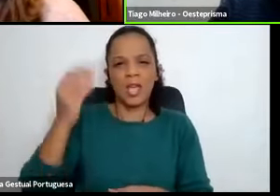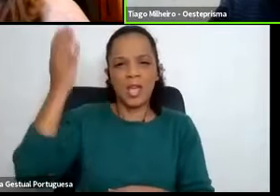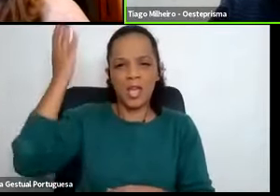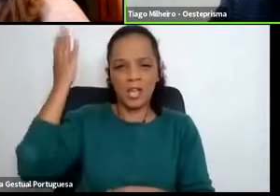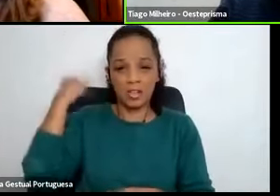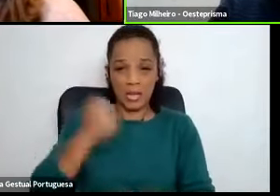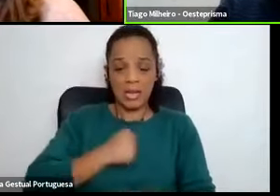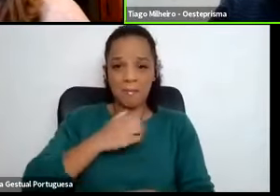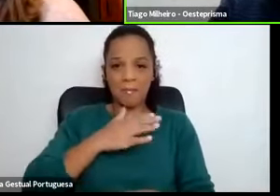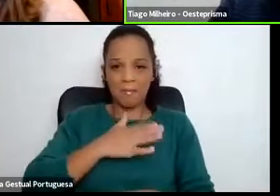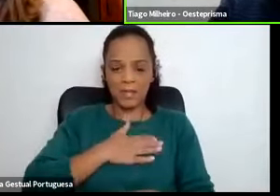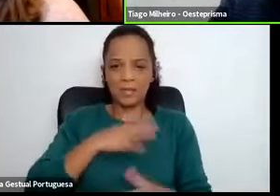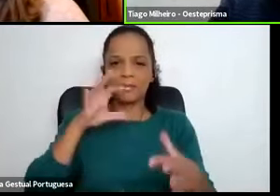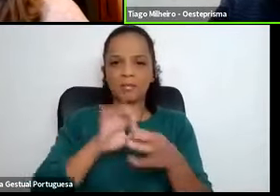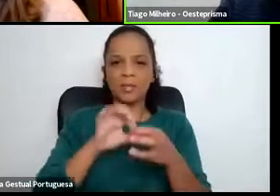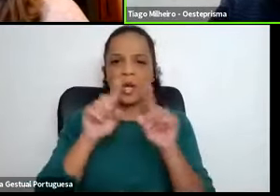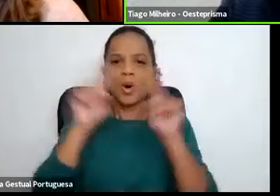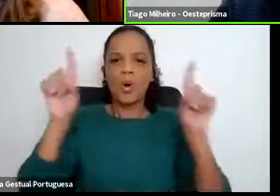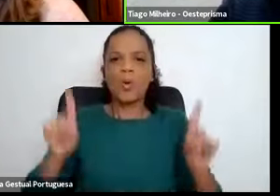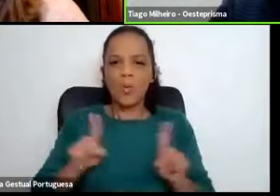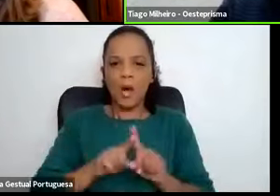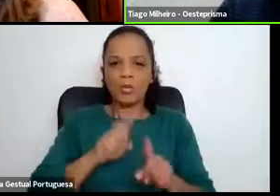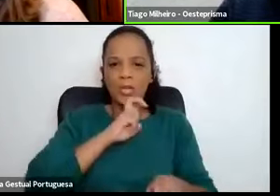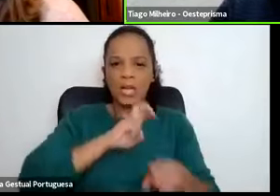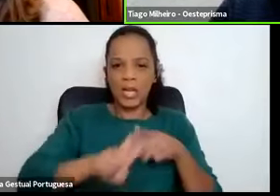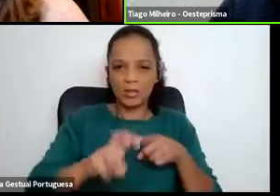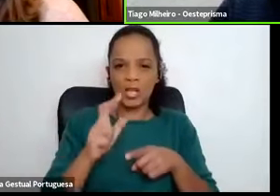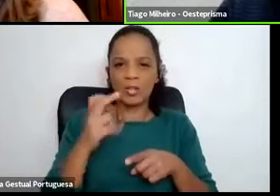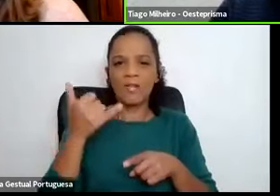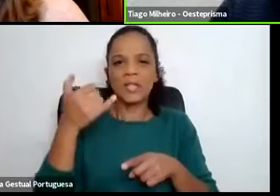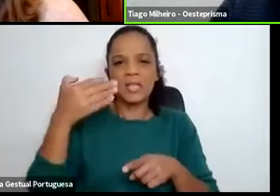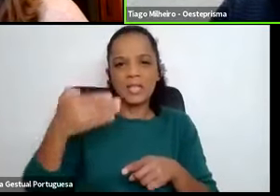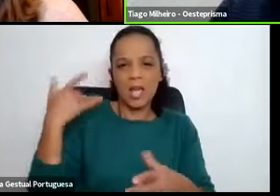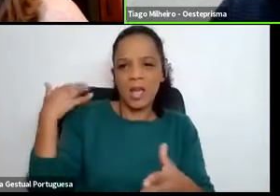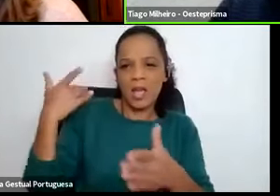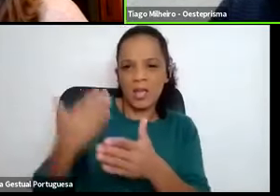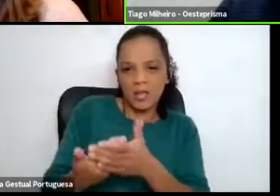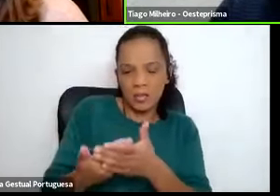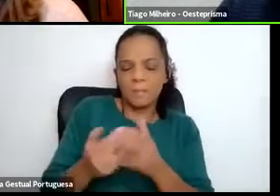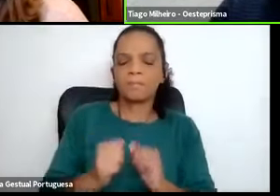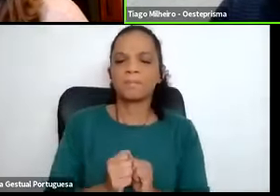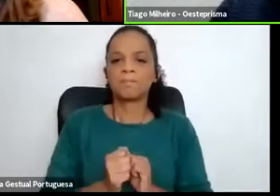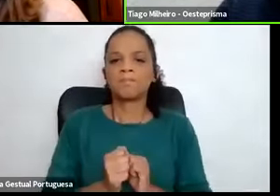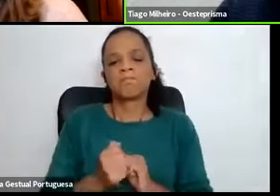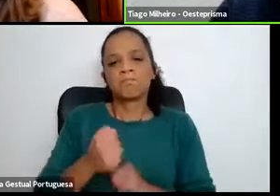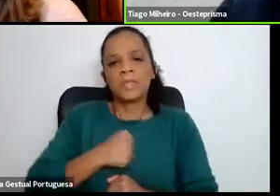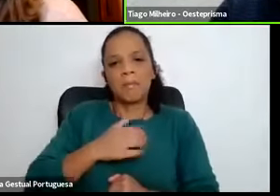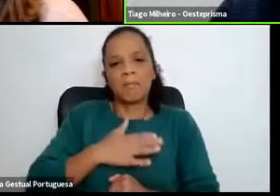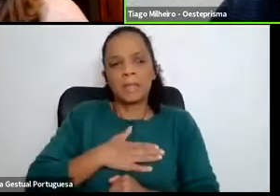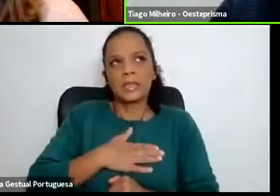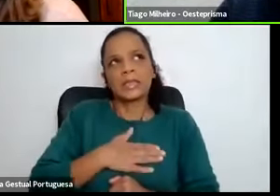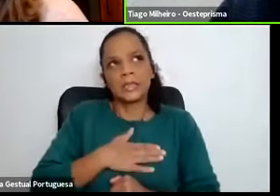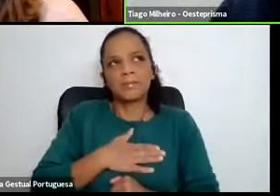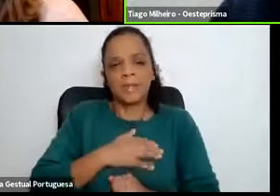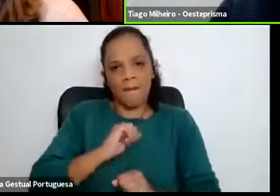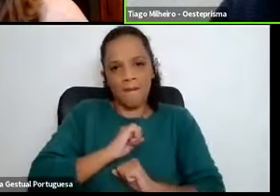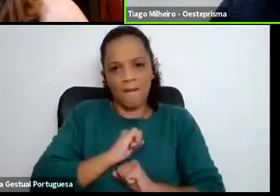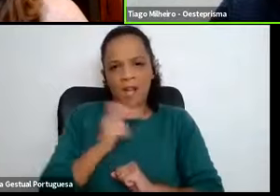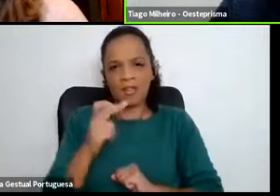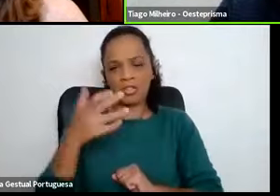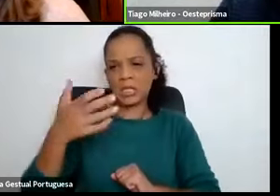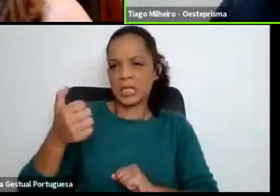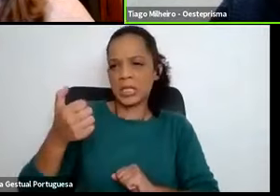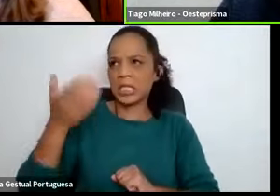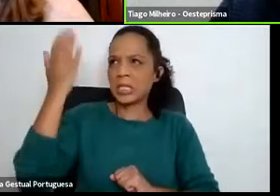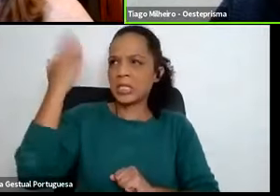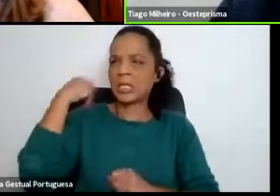Oeste Prisma, uma empresa de quadros elétricos, que já tem 27 anos. E então há 10 anos tínhamos mais ou menos 15 anos e estávamos já a pensar, ok, já